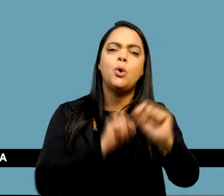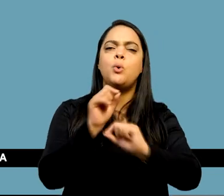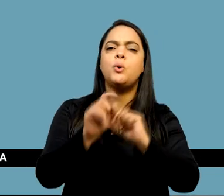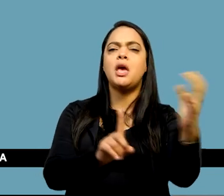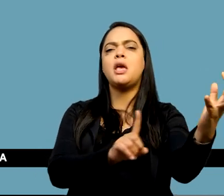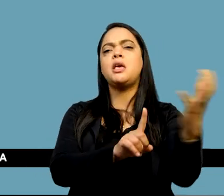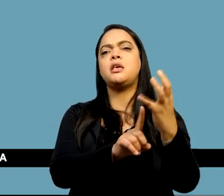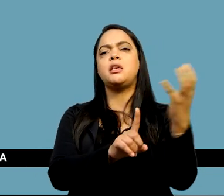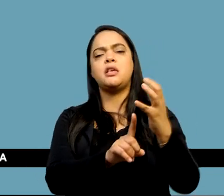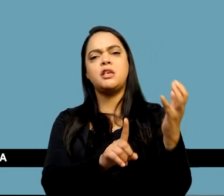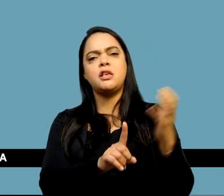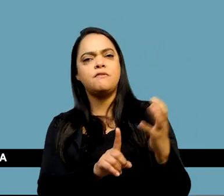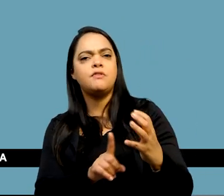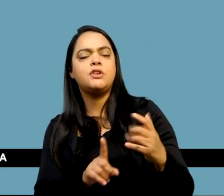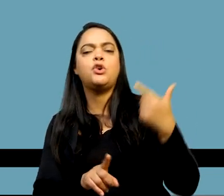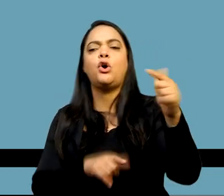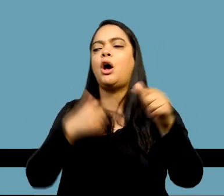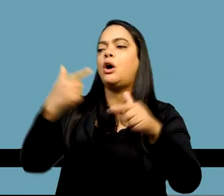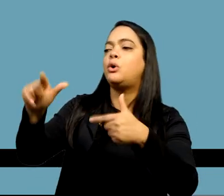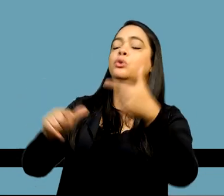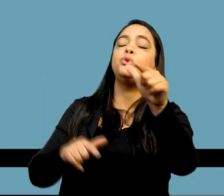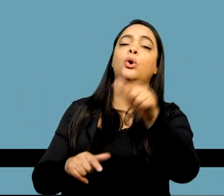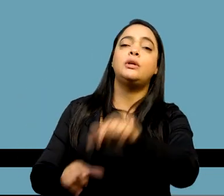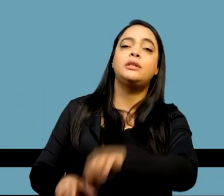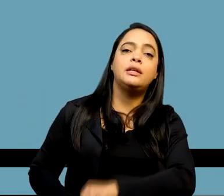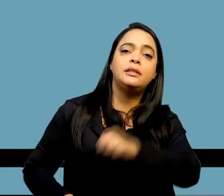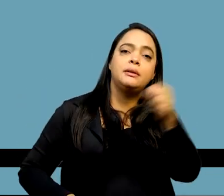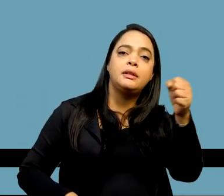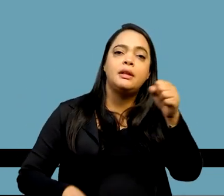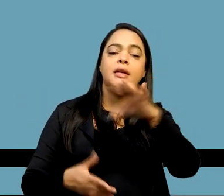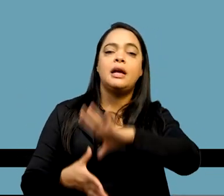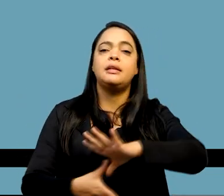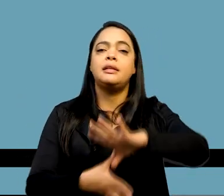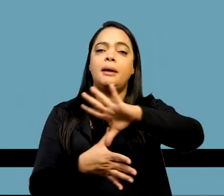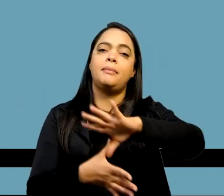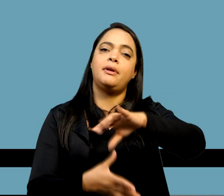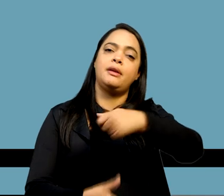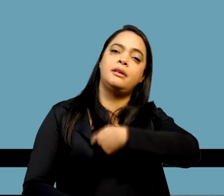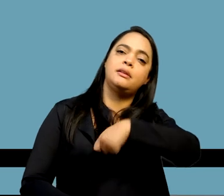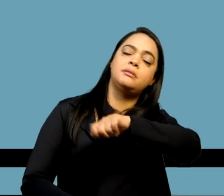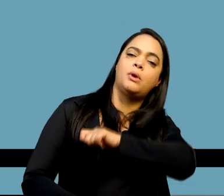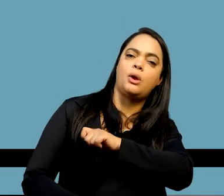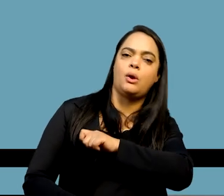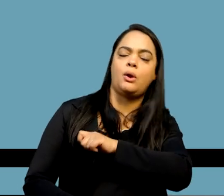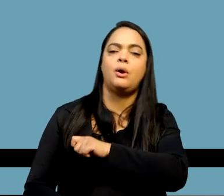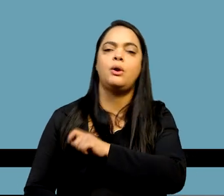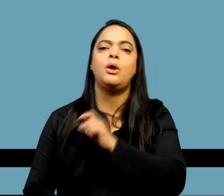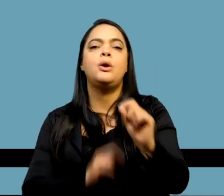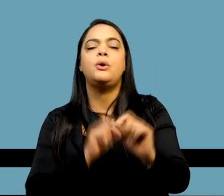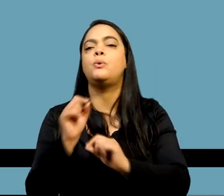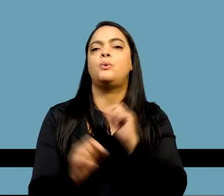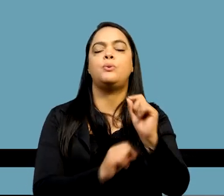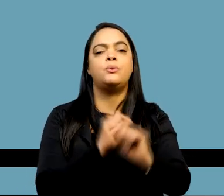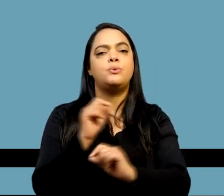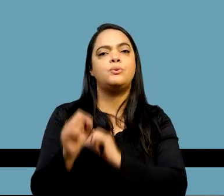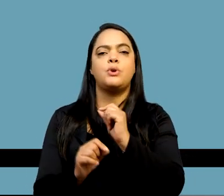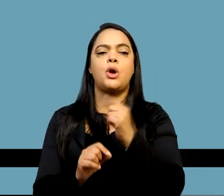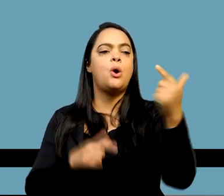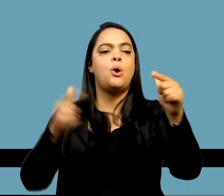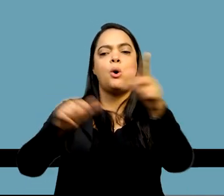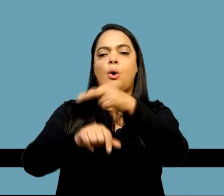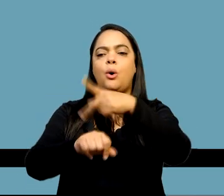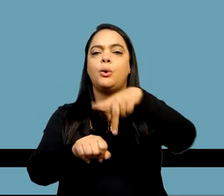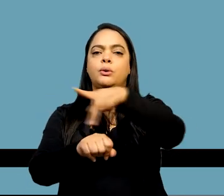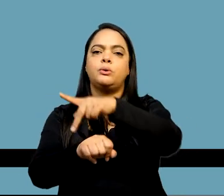independências da América Espanhola e quais são as influências dos países que formavam a América